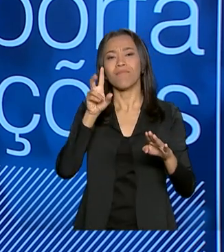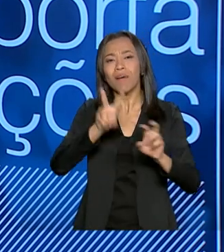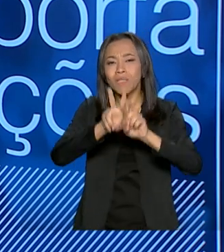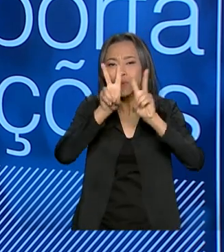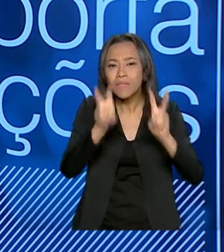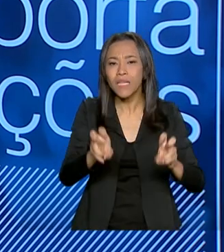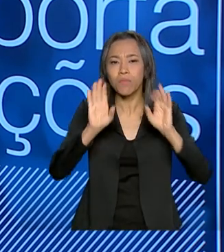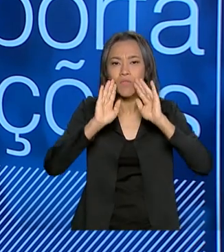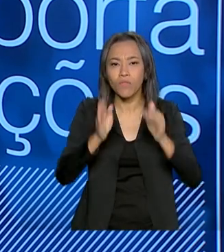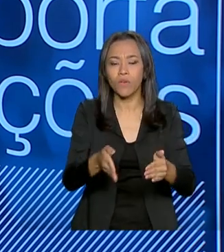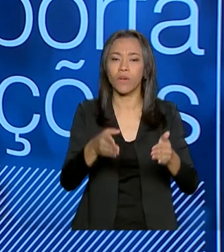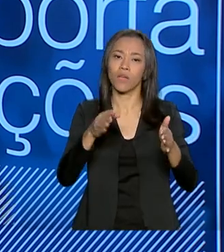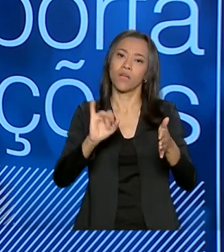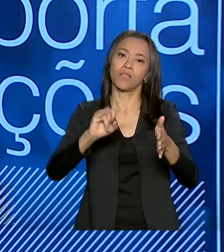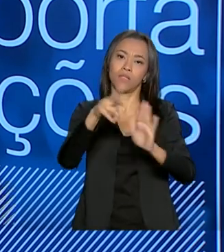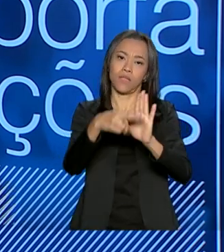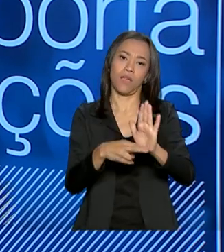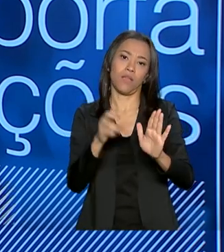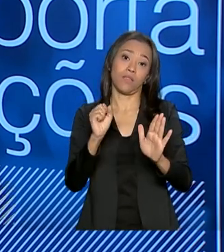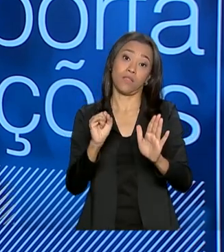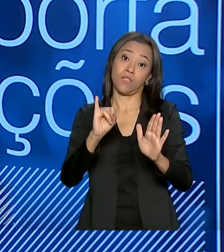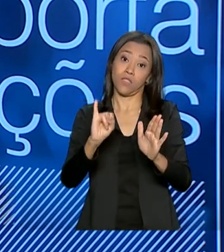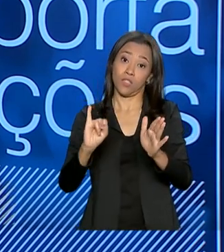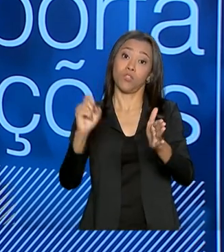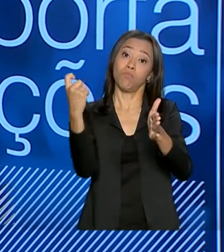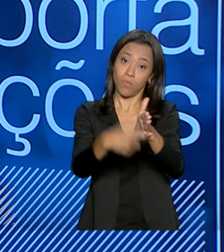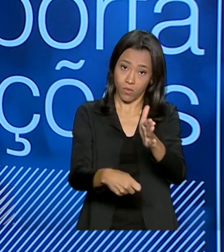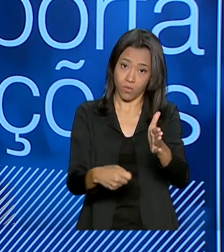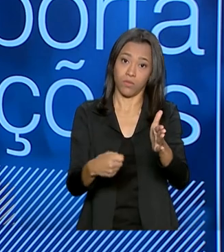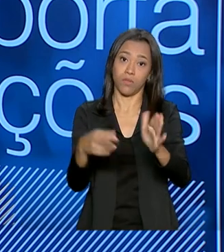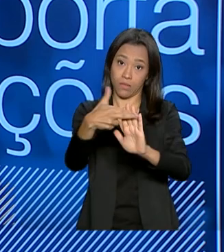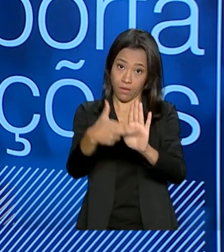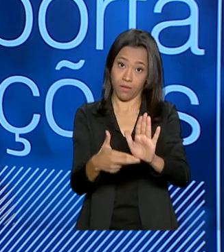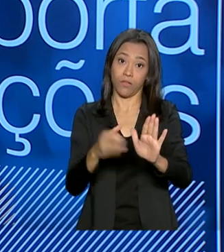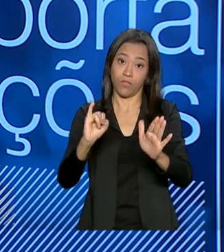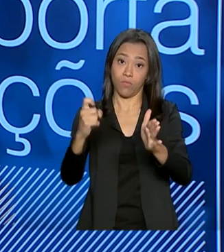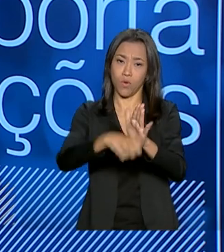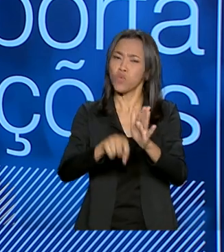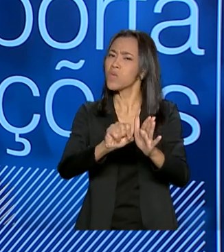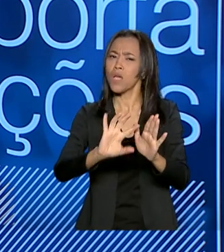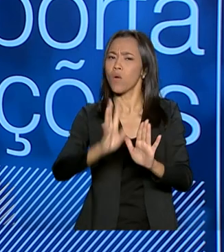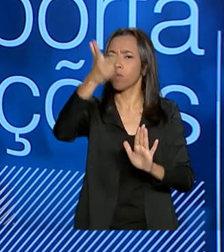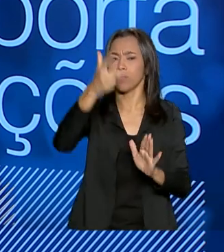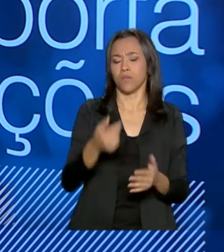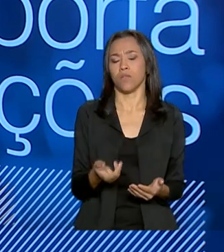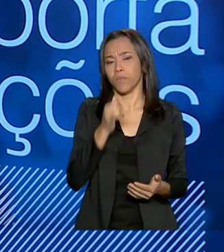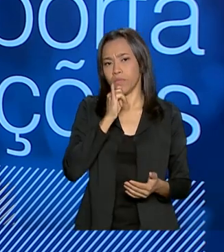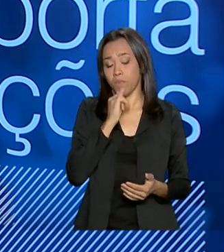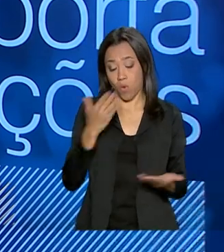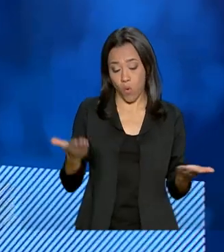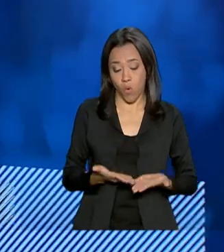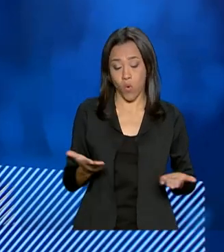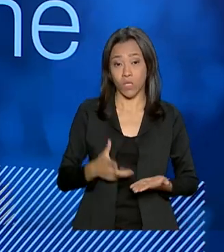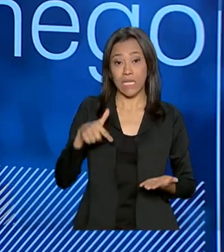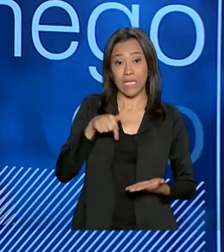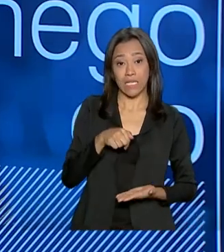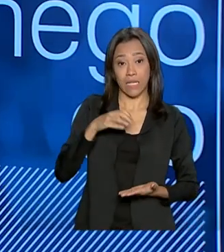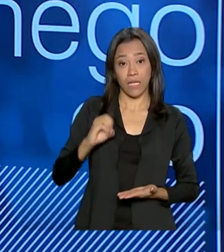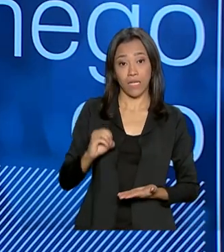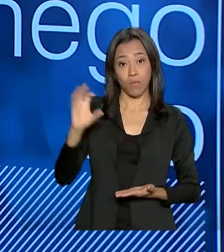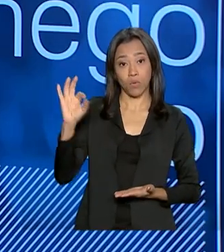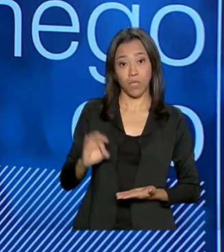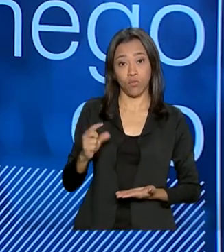reorganização do sistema de impostos, né? O que ocorre nisso aí? Hoje, nós temos 70% dos recursos